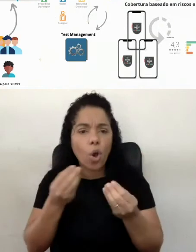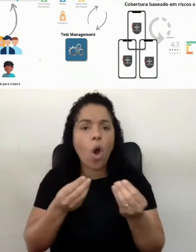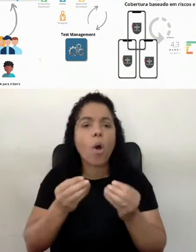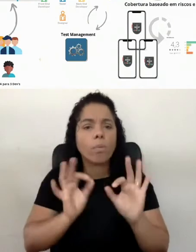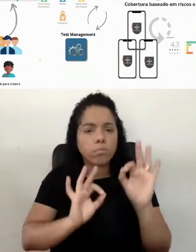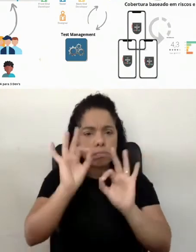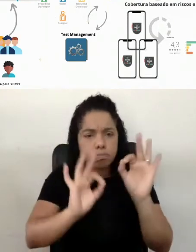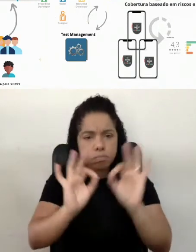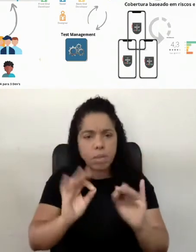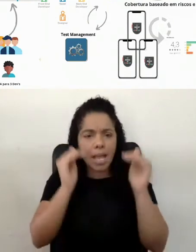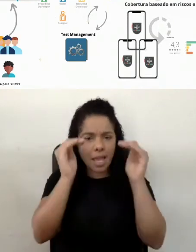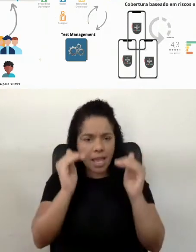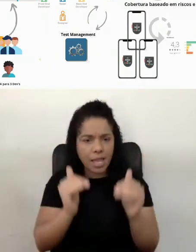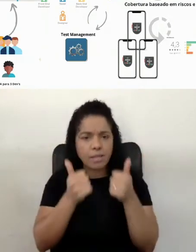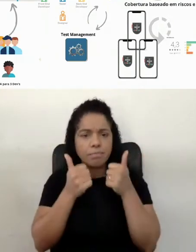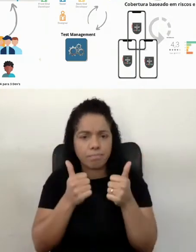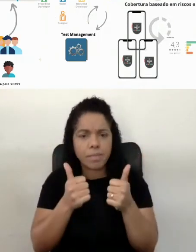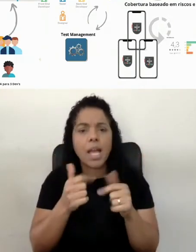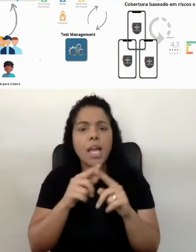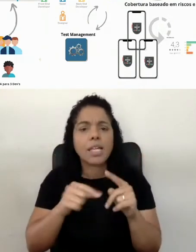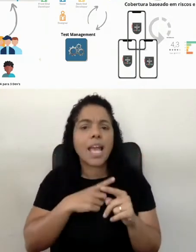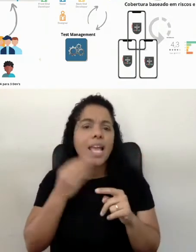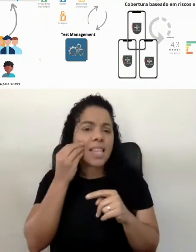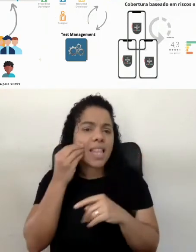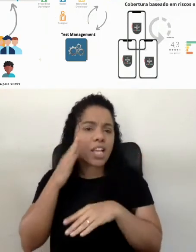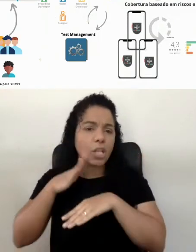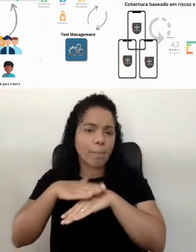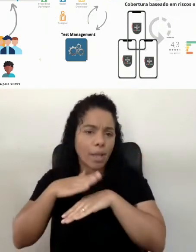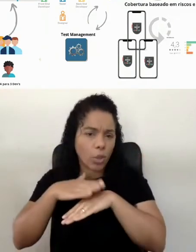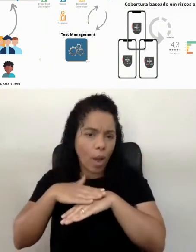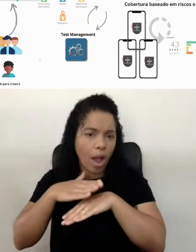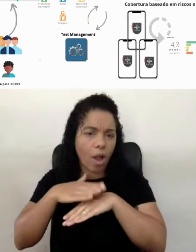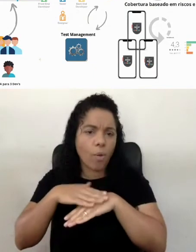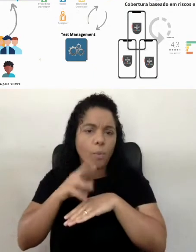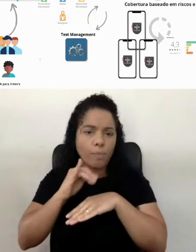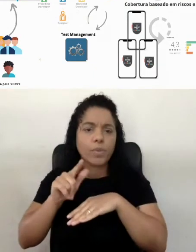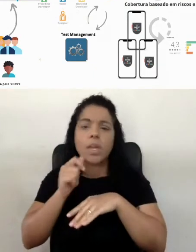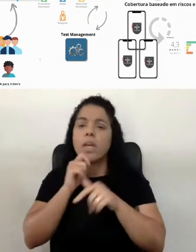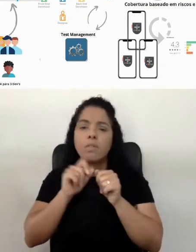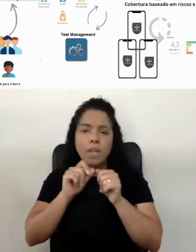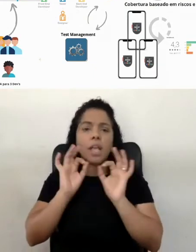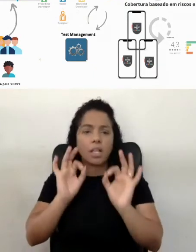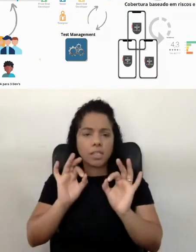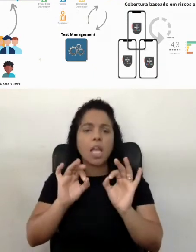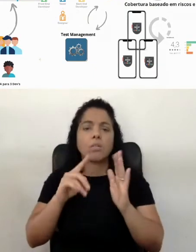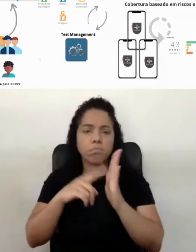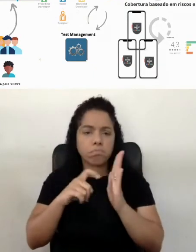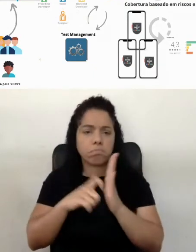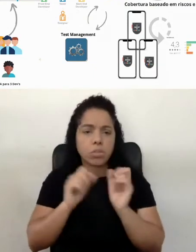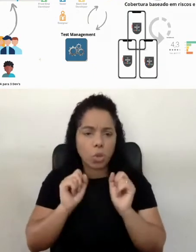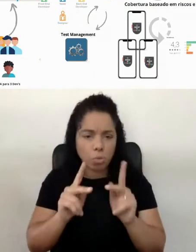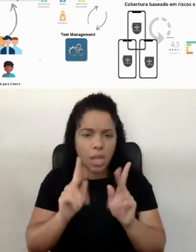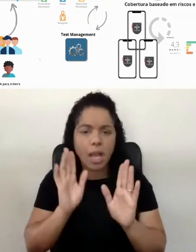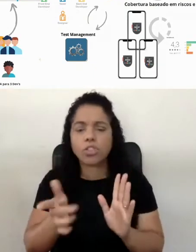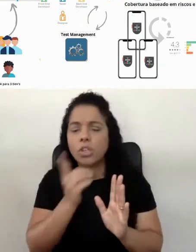estruturado, né, um manual, um teste manual, de fato, sendo executado, né, acho que já tendo,